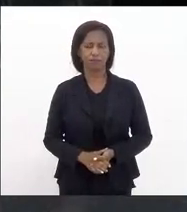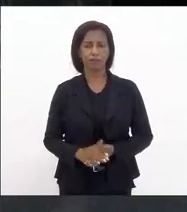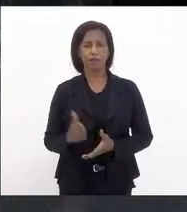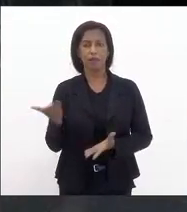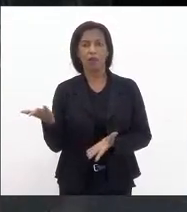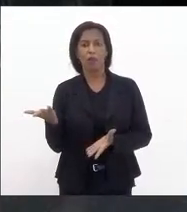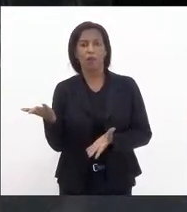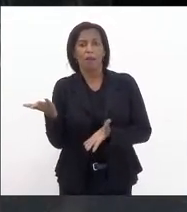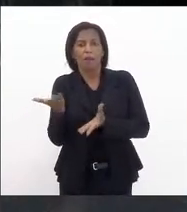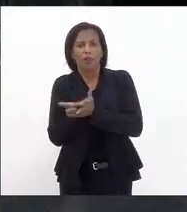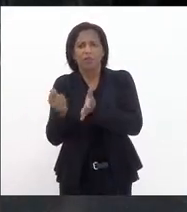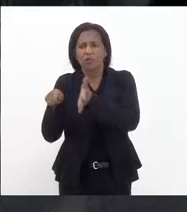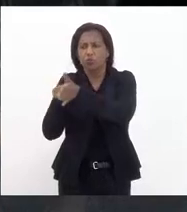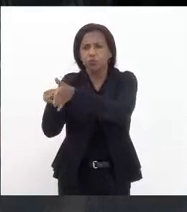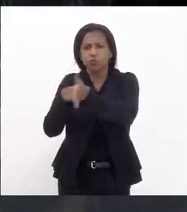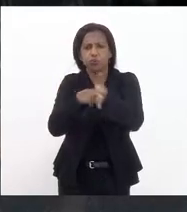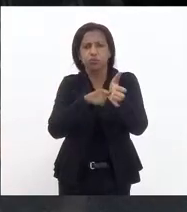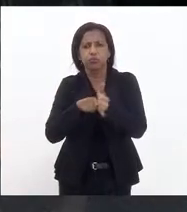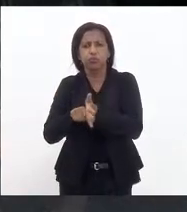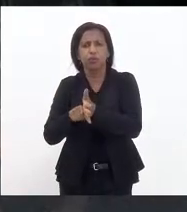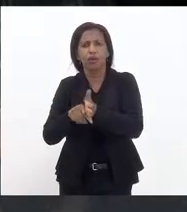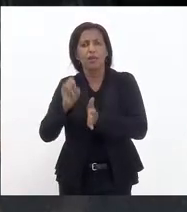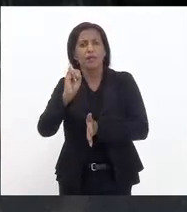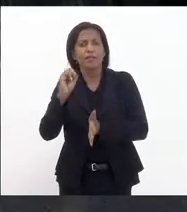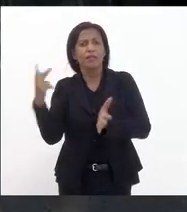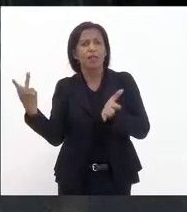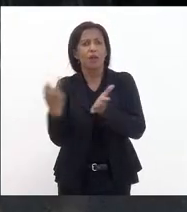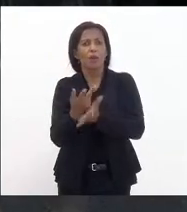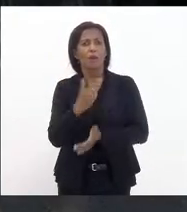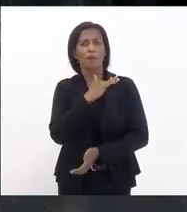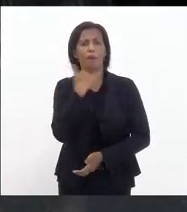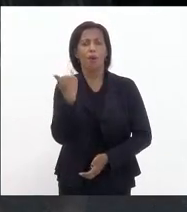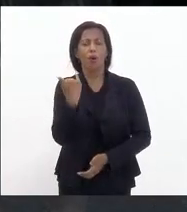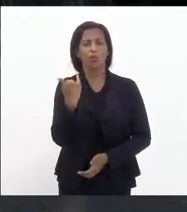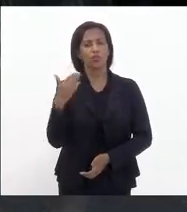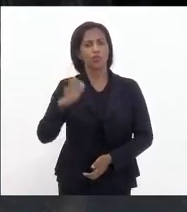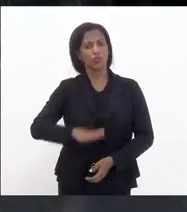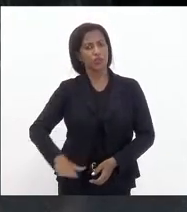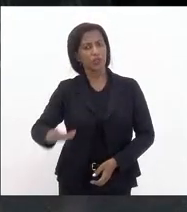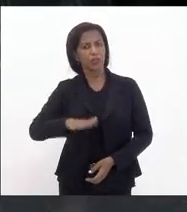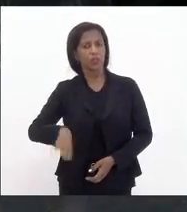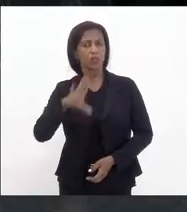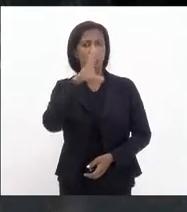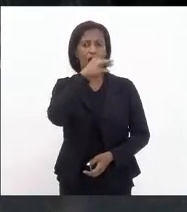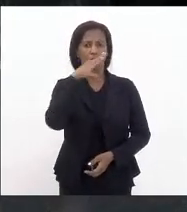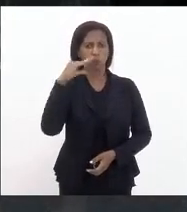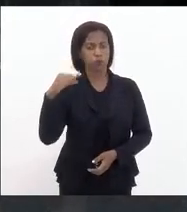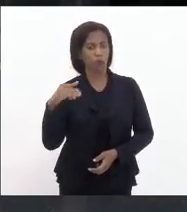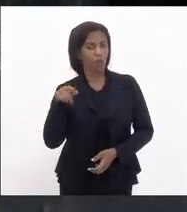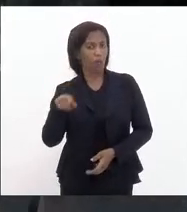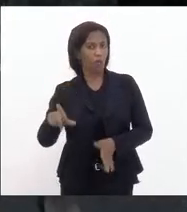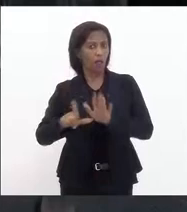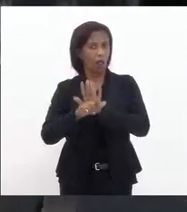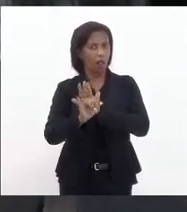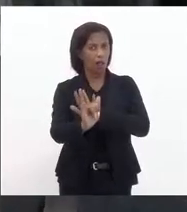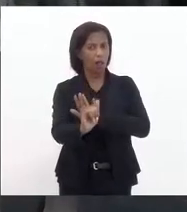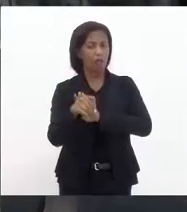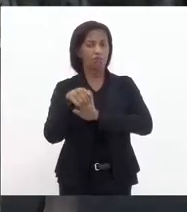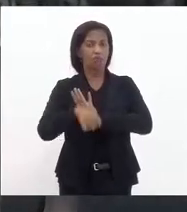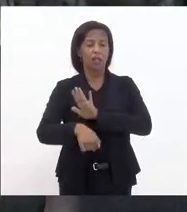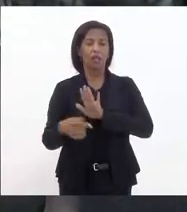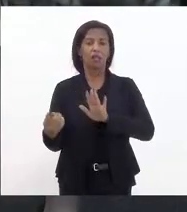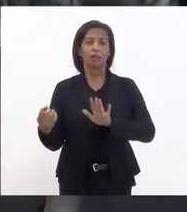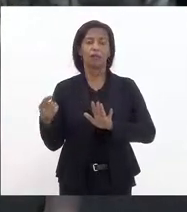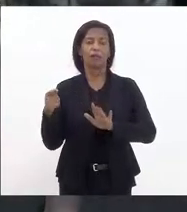processos de investigação em casos de assassinatos de crianças e adolescentes essa lei senhora presidenta foi utilizada